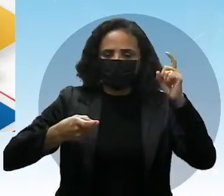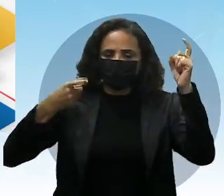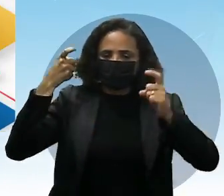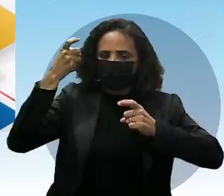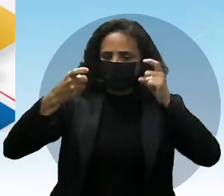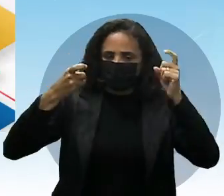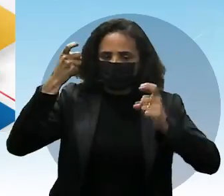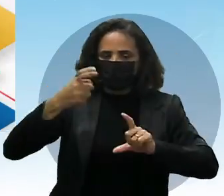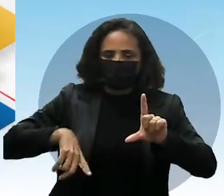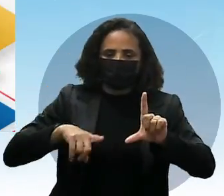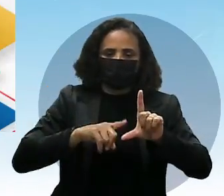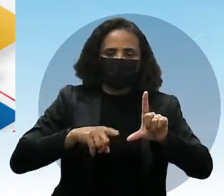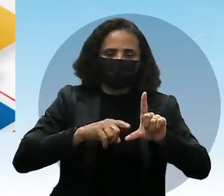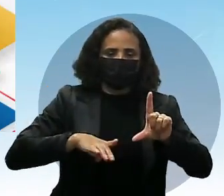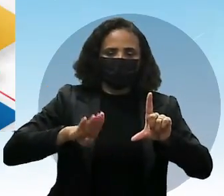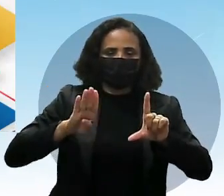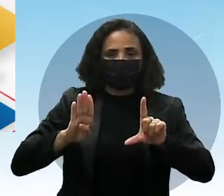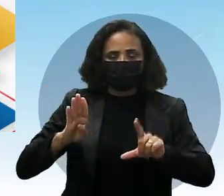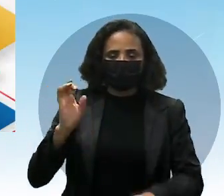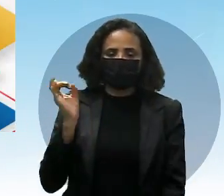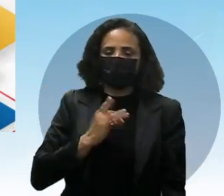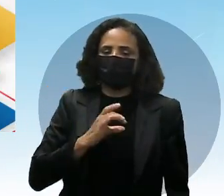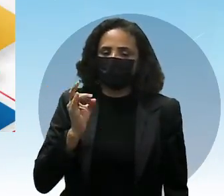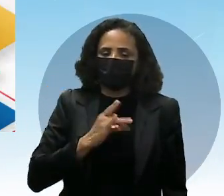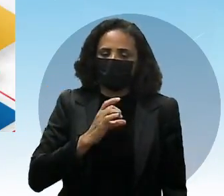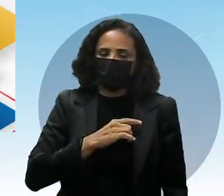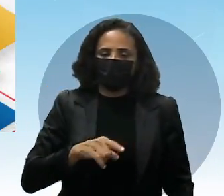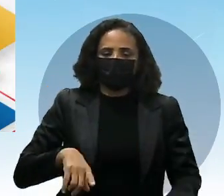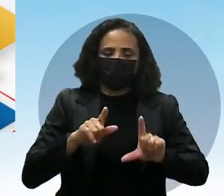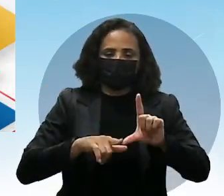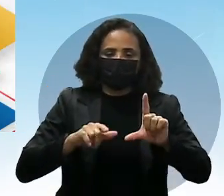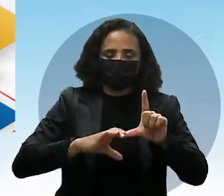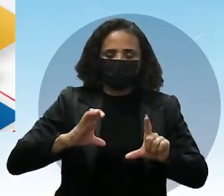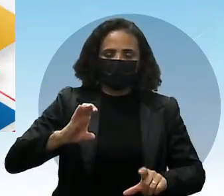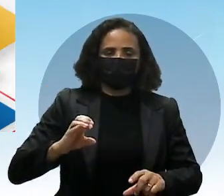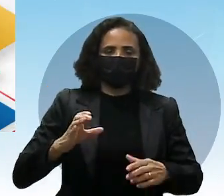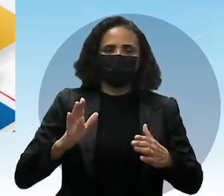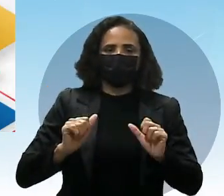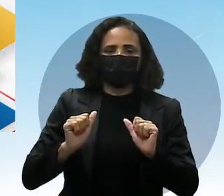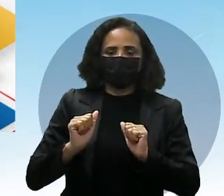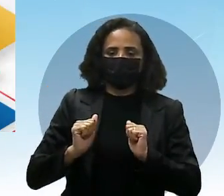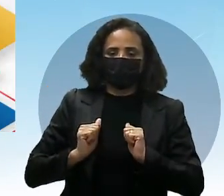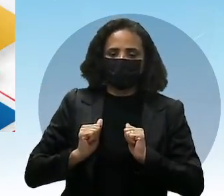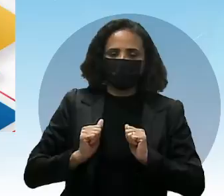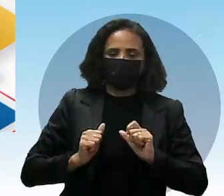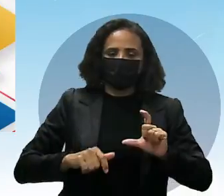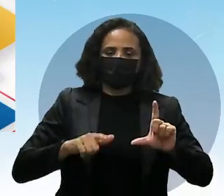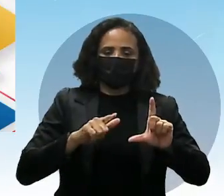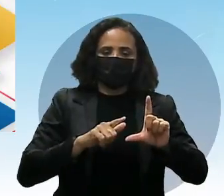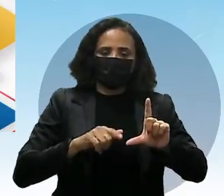Scored, com medo. Quiet, quieto. Terrific,